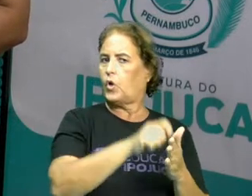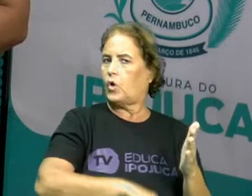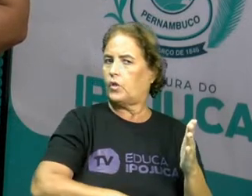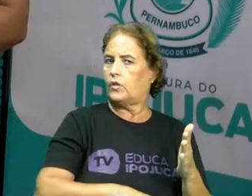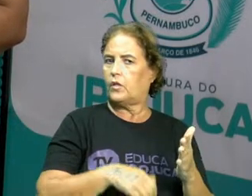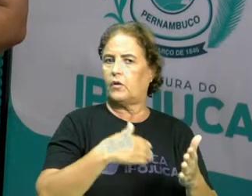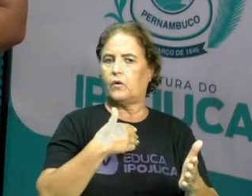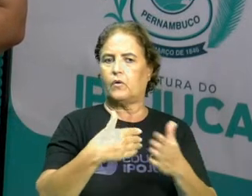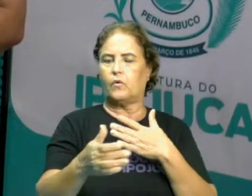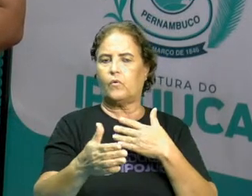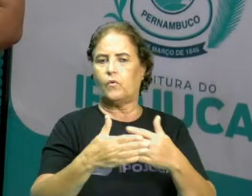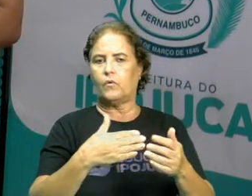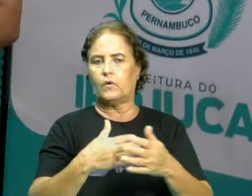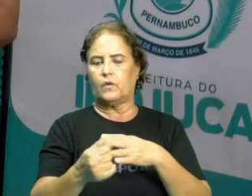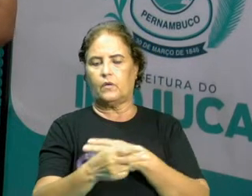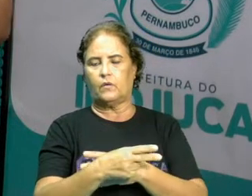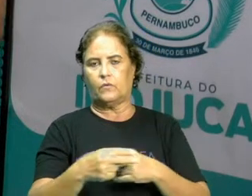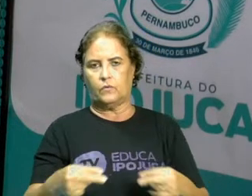matéria.